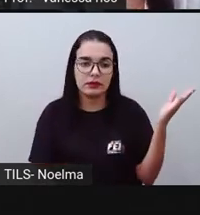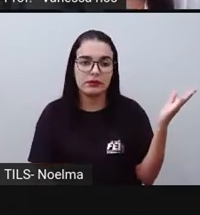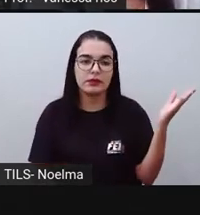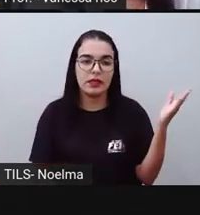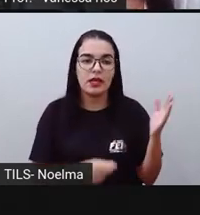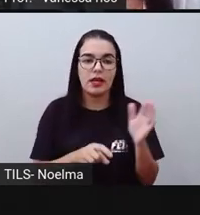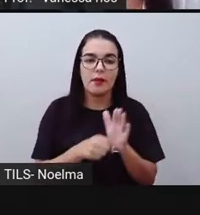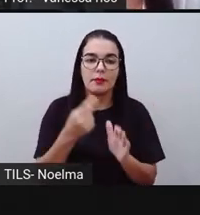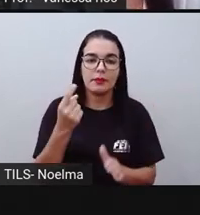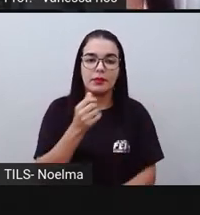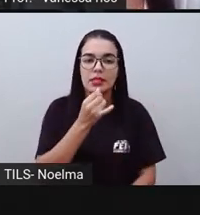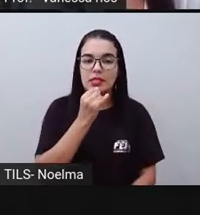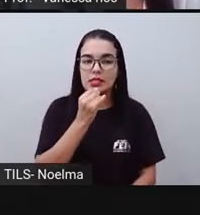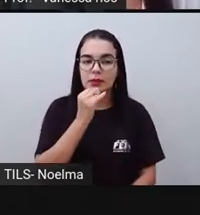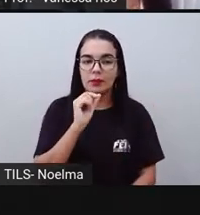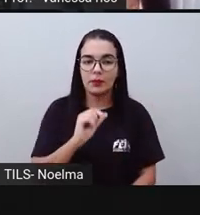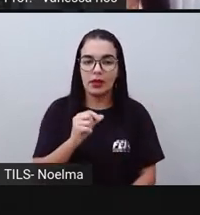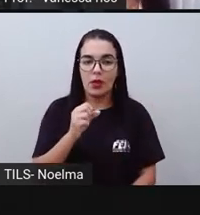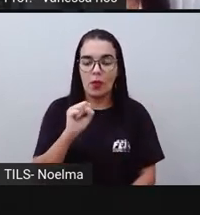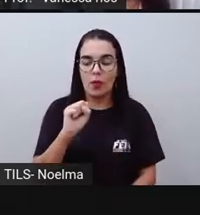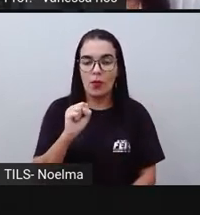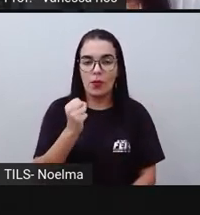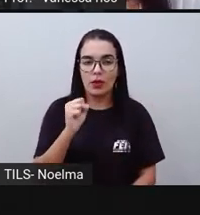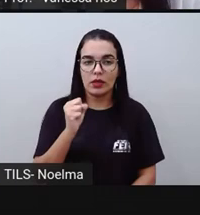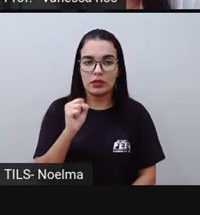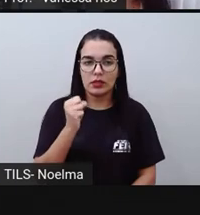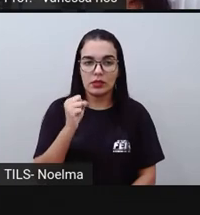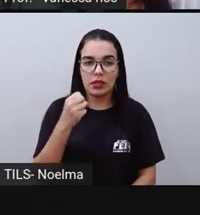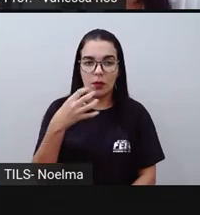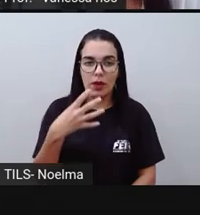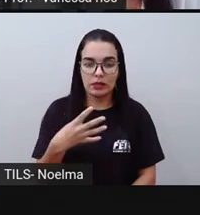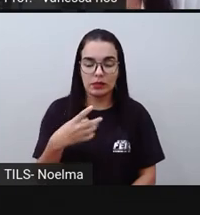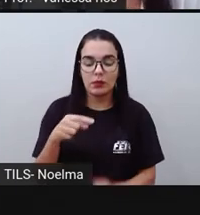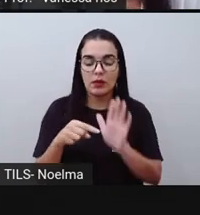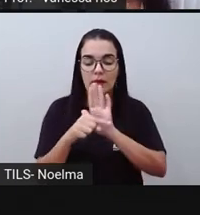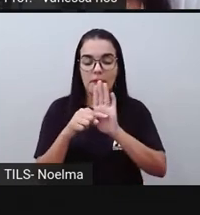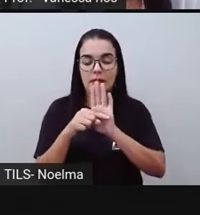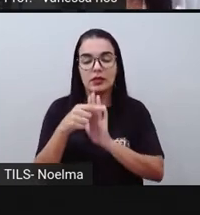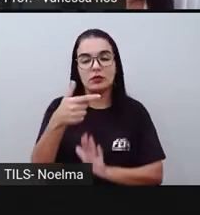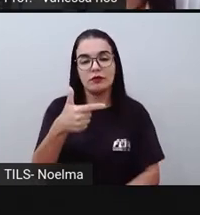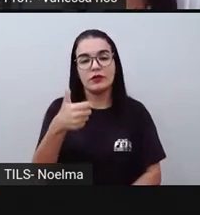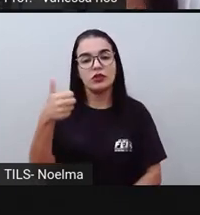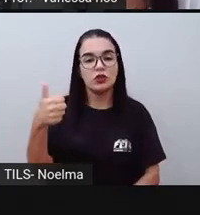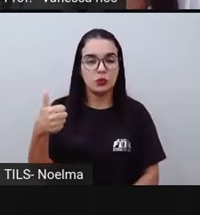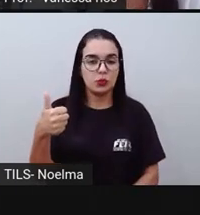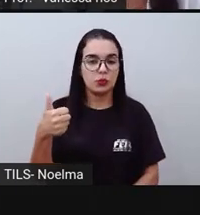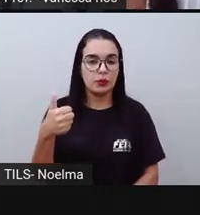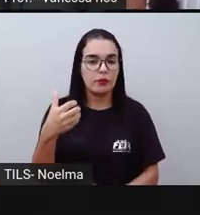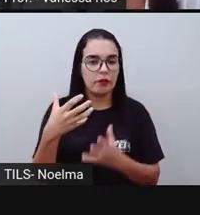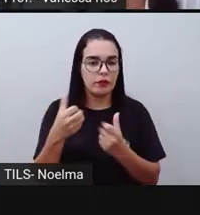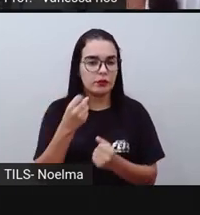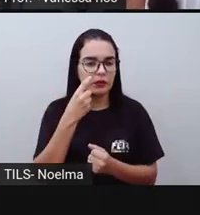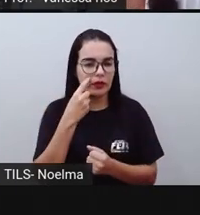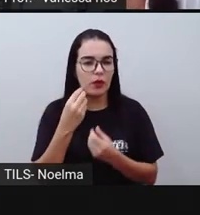o primeiro exemplo aqui, 24, 84 menos 21.